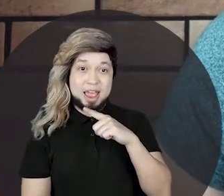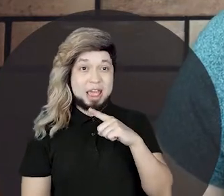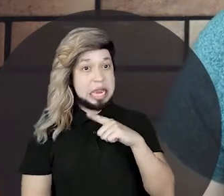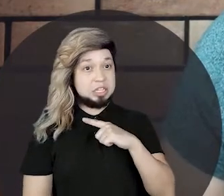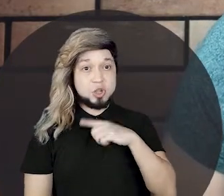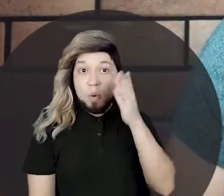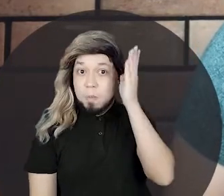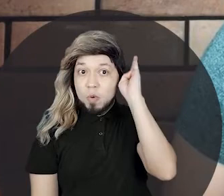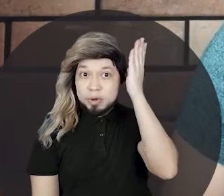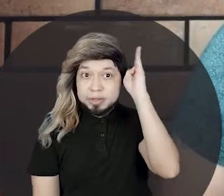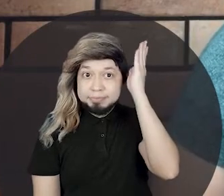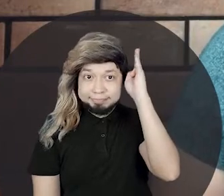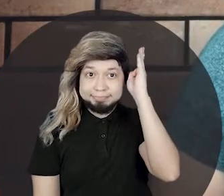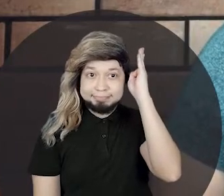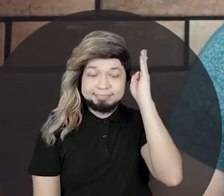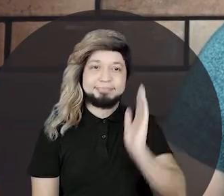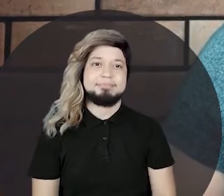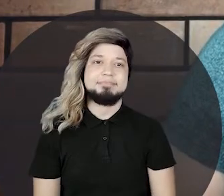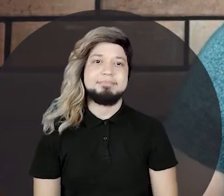um jumentinho de estimação.